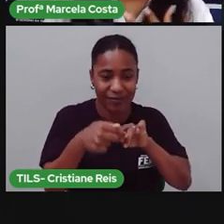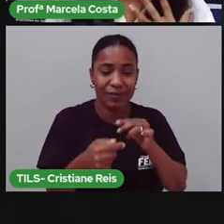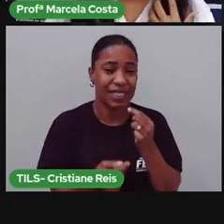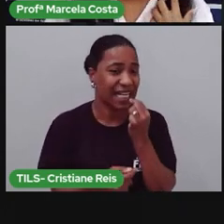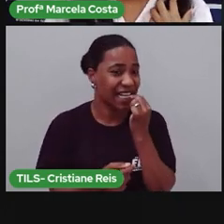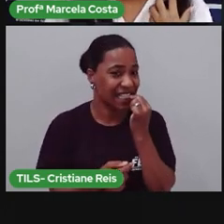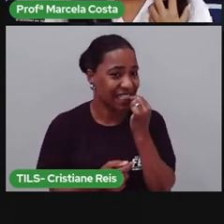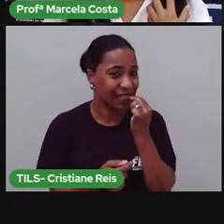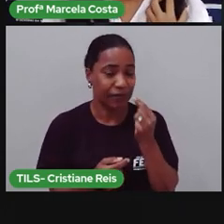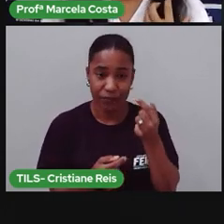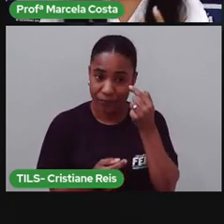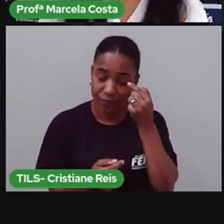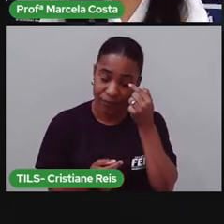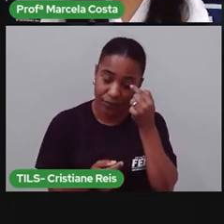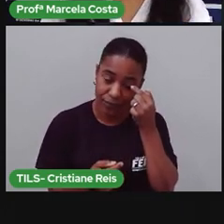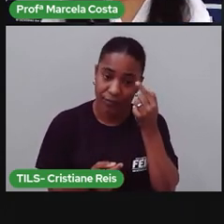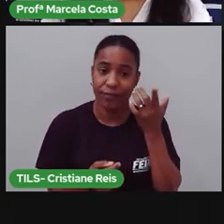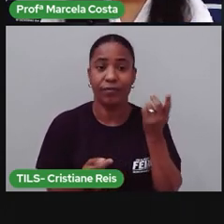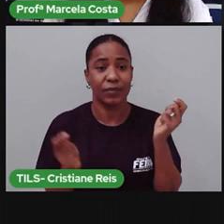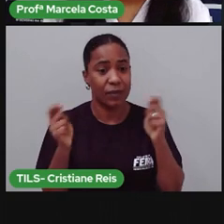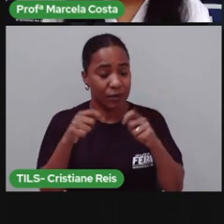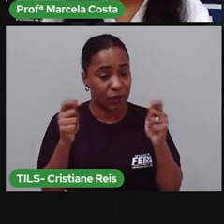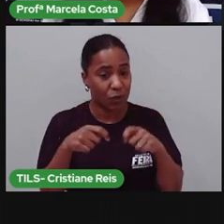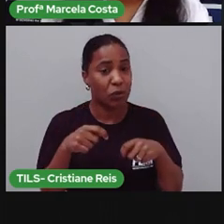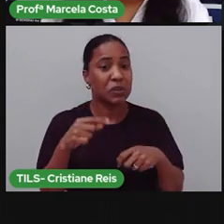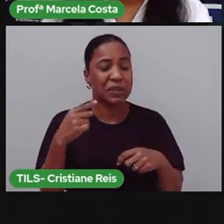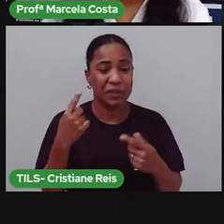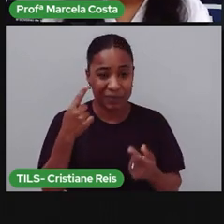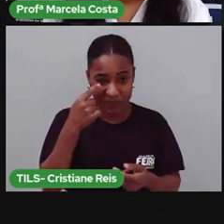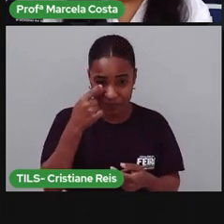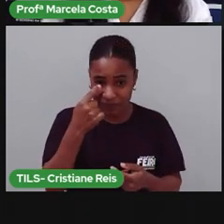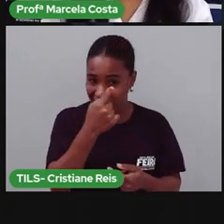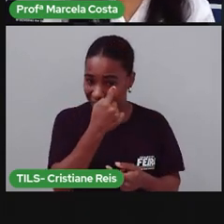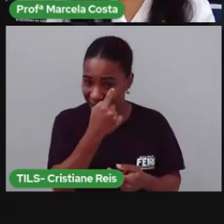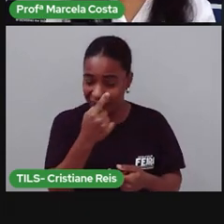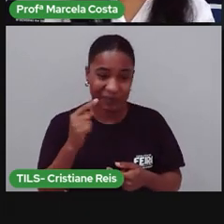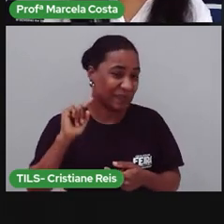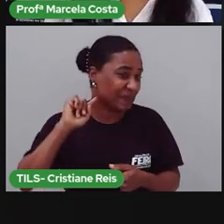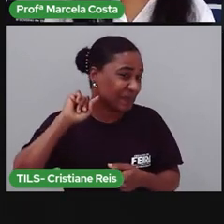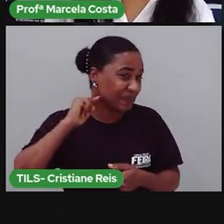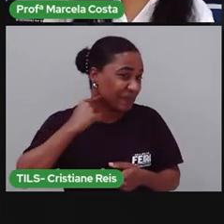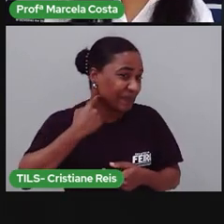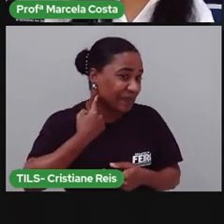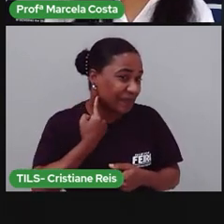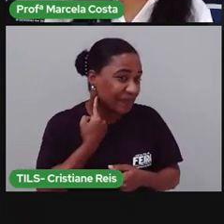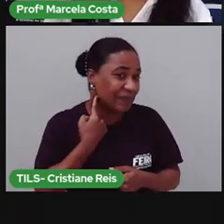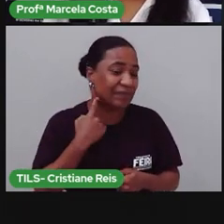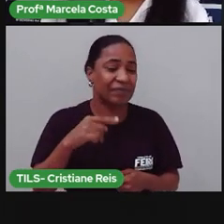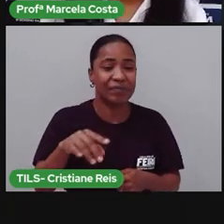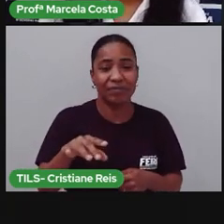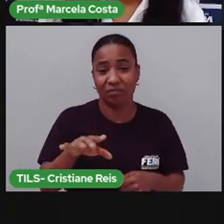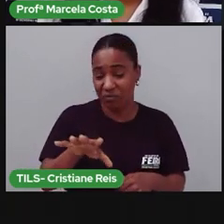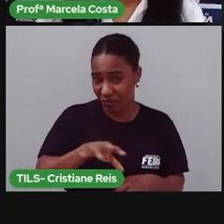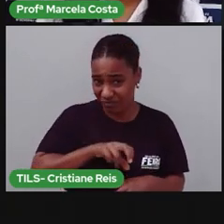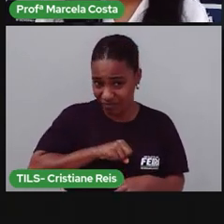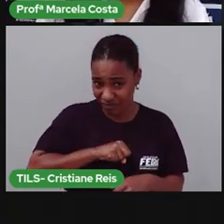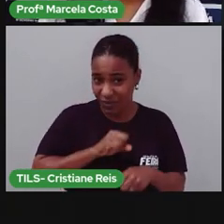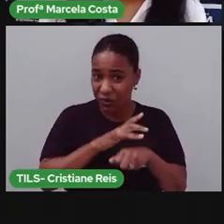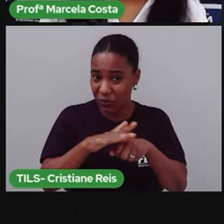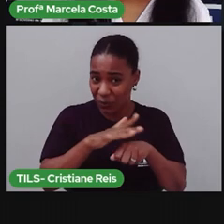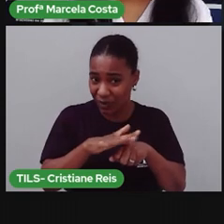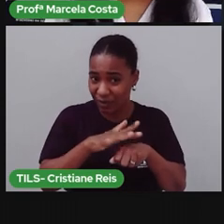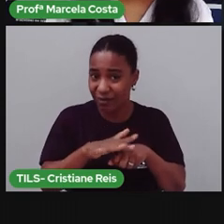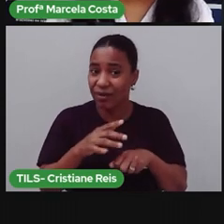boca, pro olho. E causar infecções. E pode até causar uma internação. Já